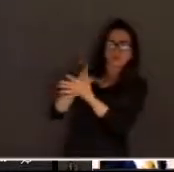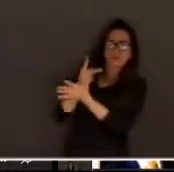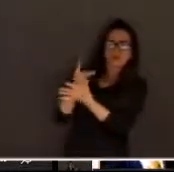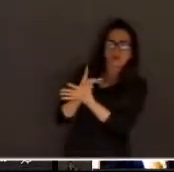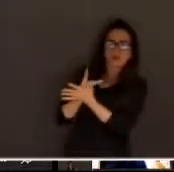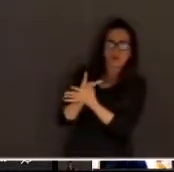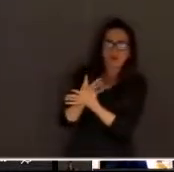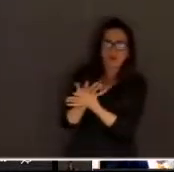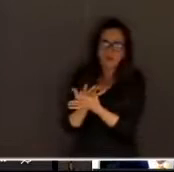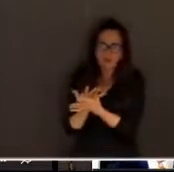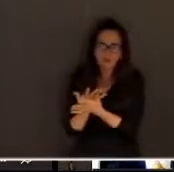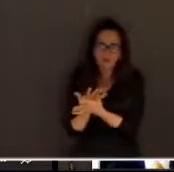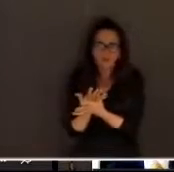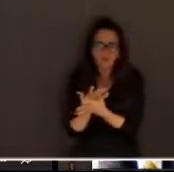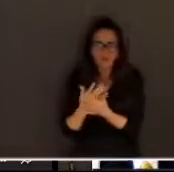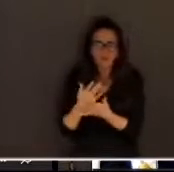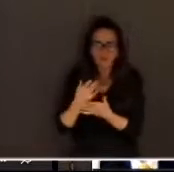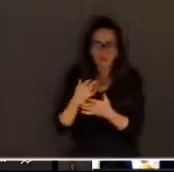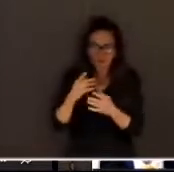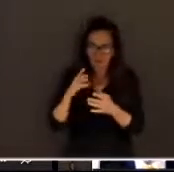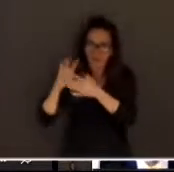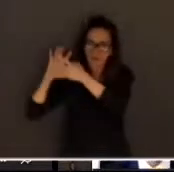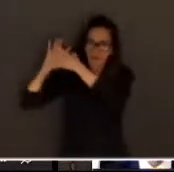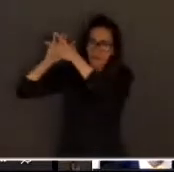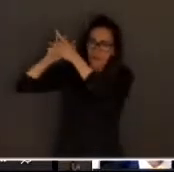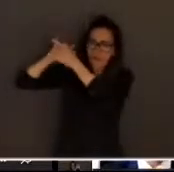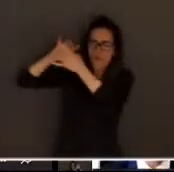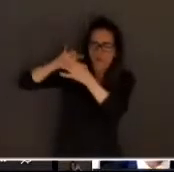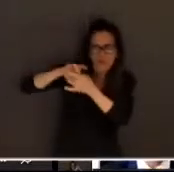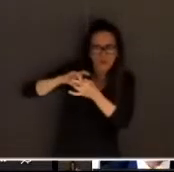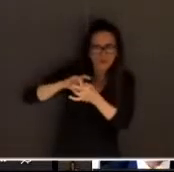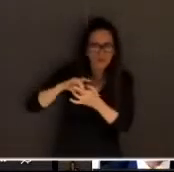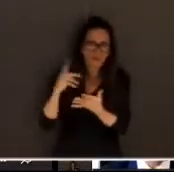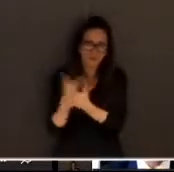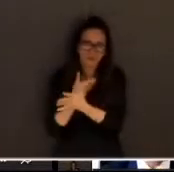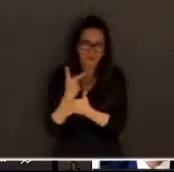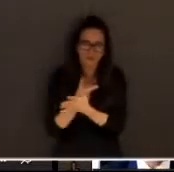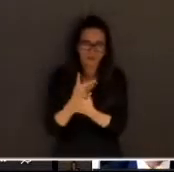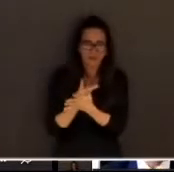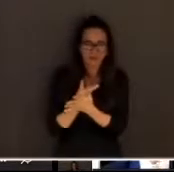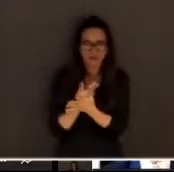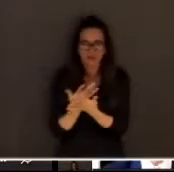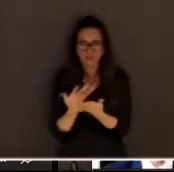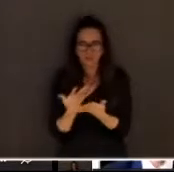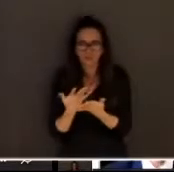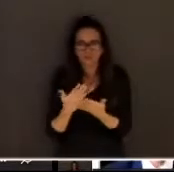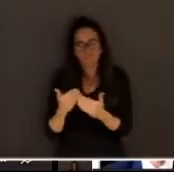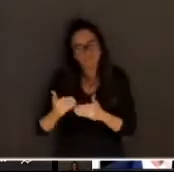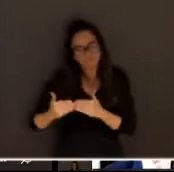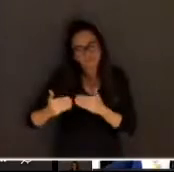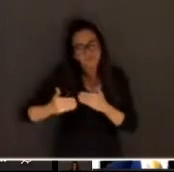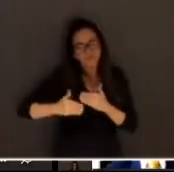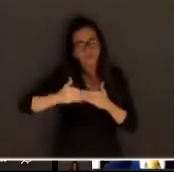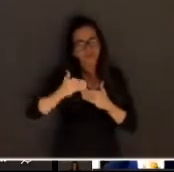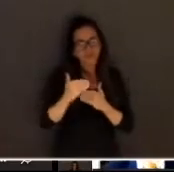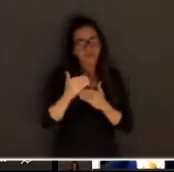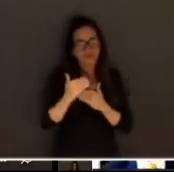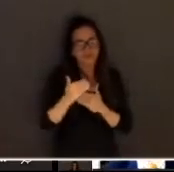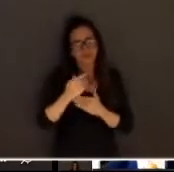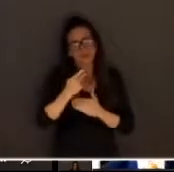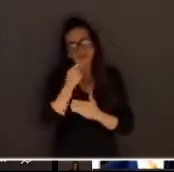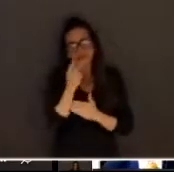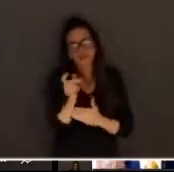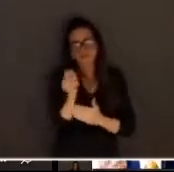contexto probatório, entendia mal os dispositivos legais, e, a partir daí, votava mal.